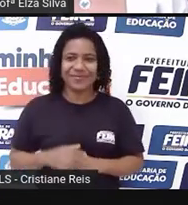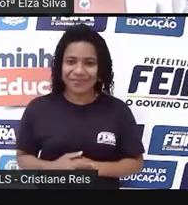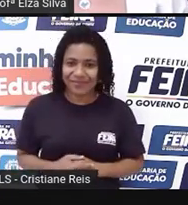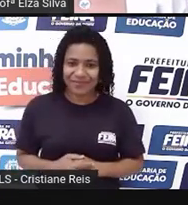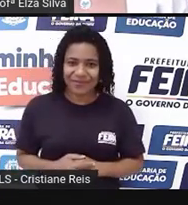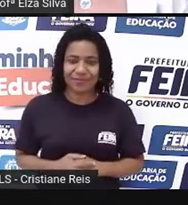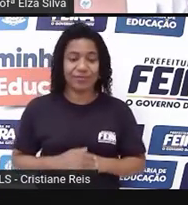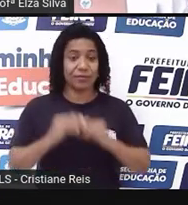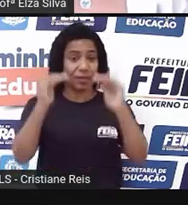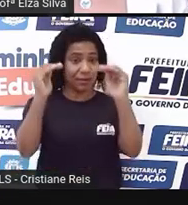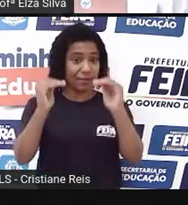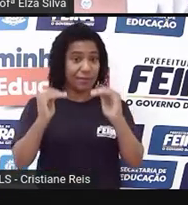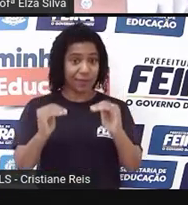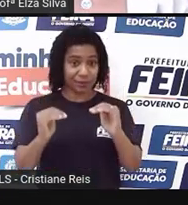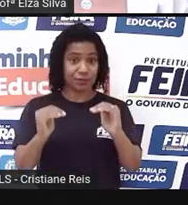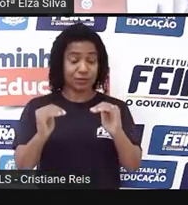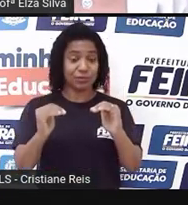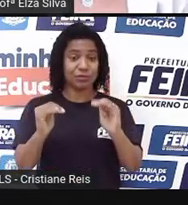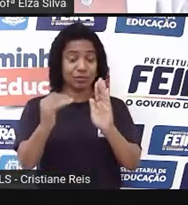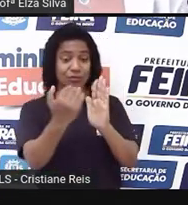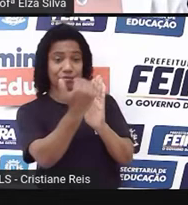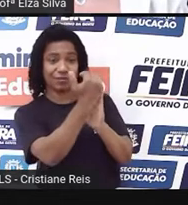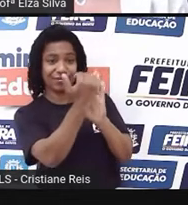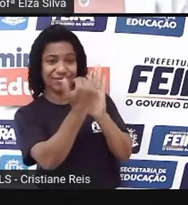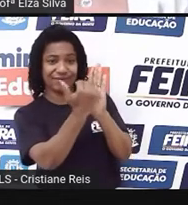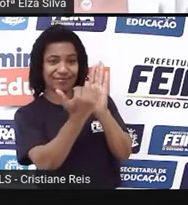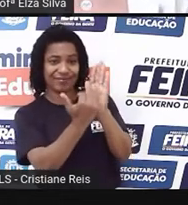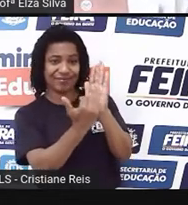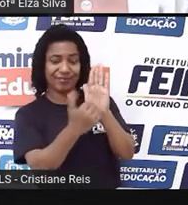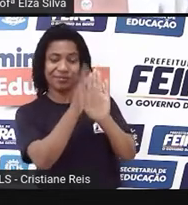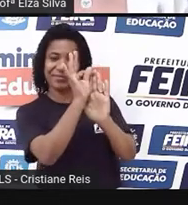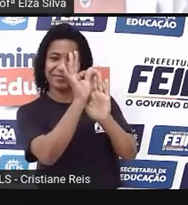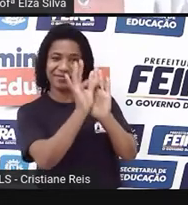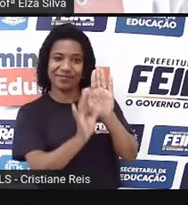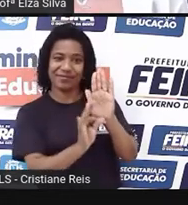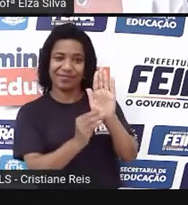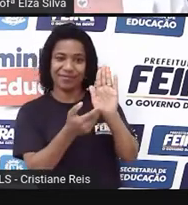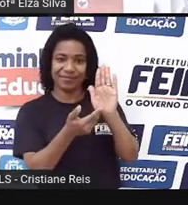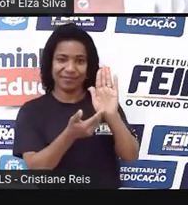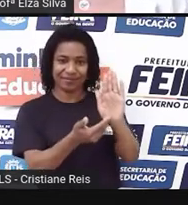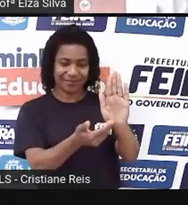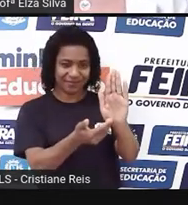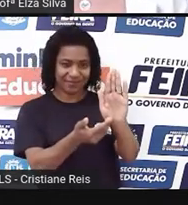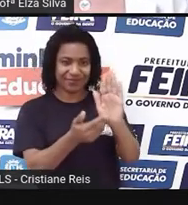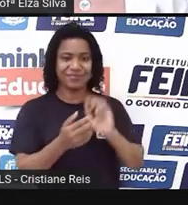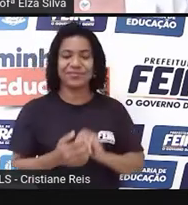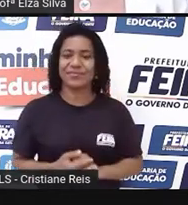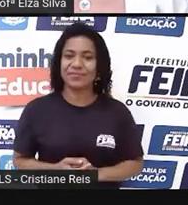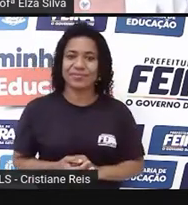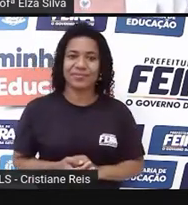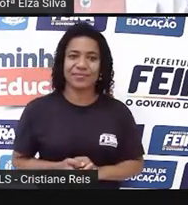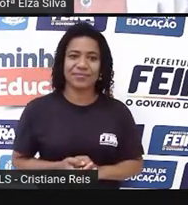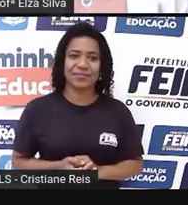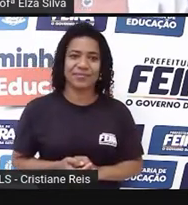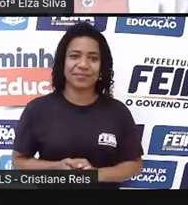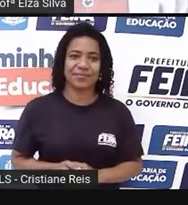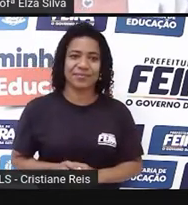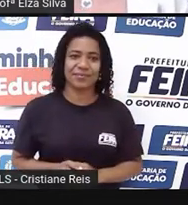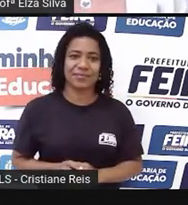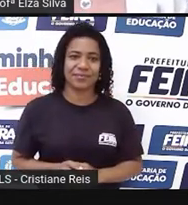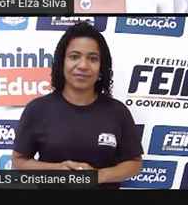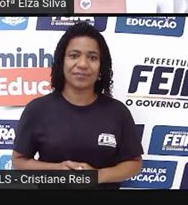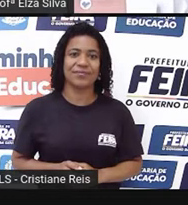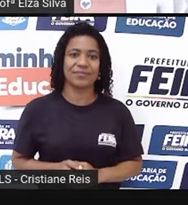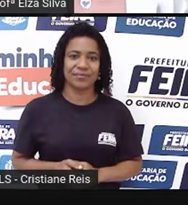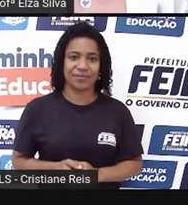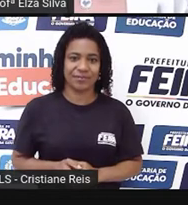corpo do texto, né? A mensagem que você quer comunicar para o destinatário. How are